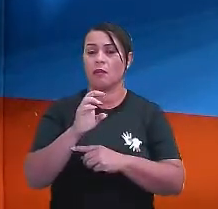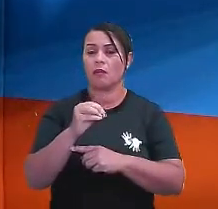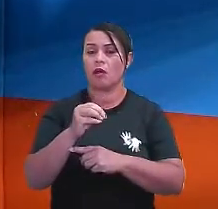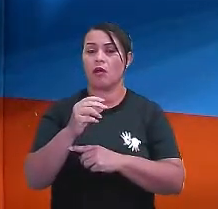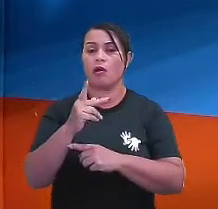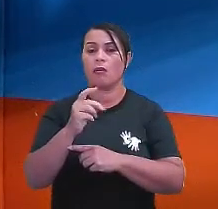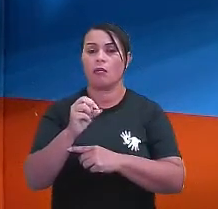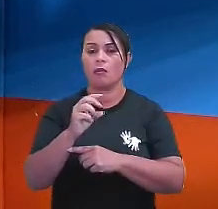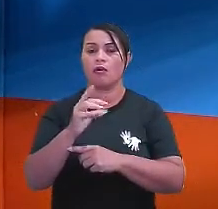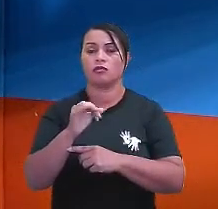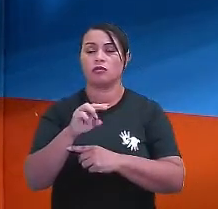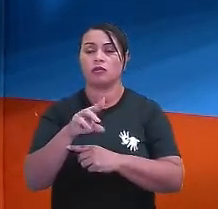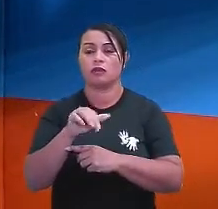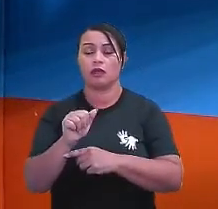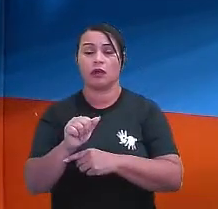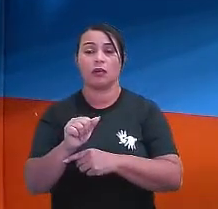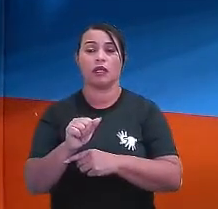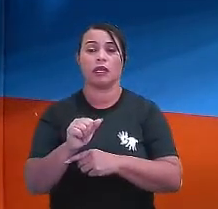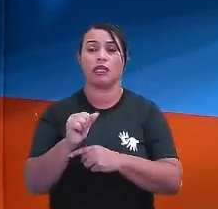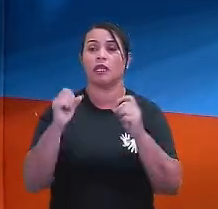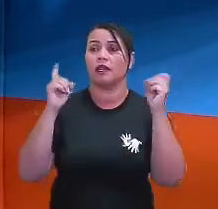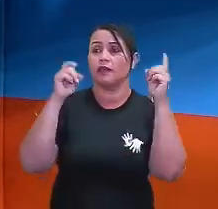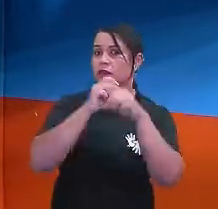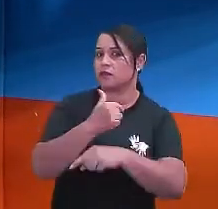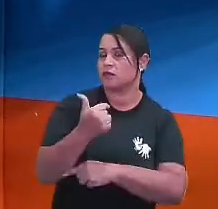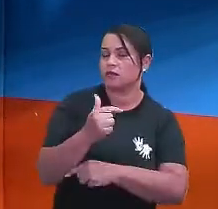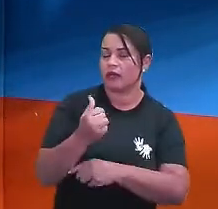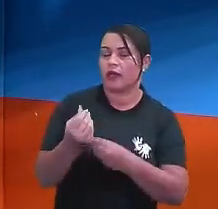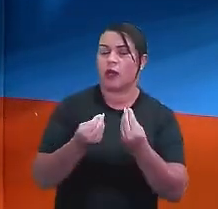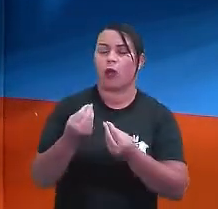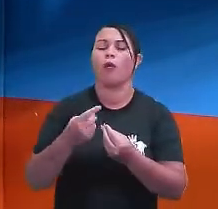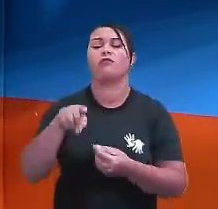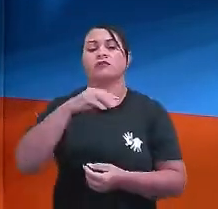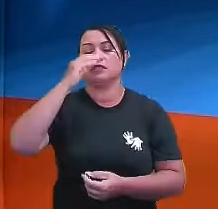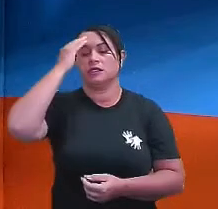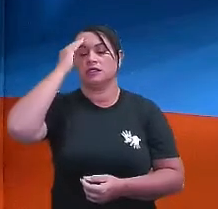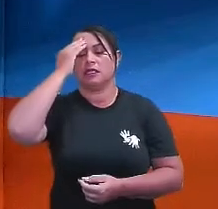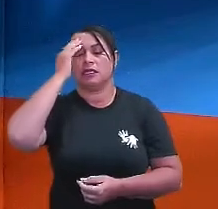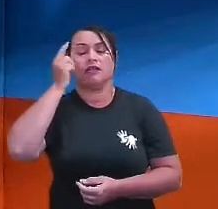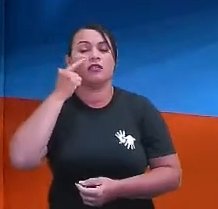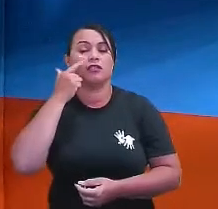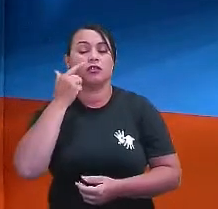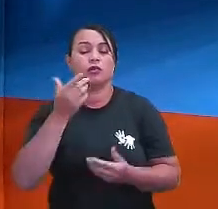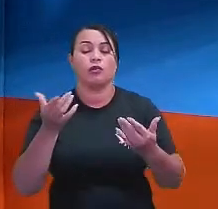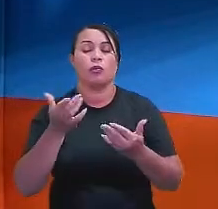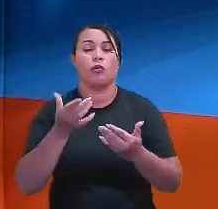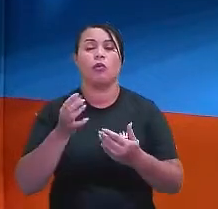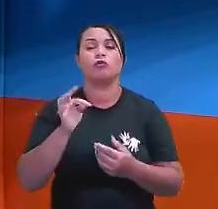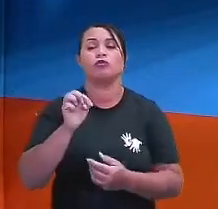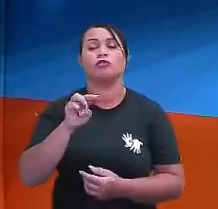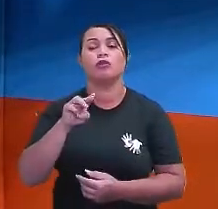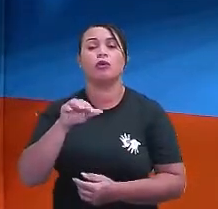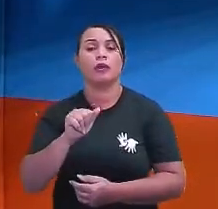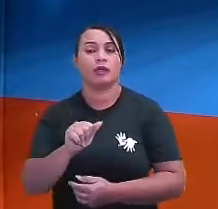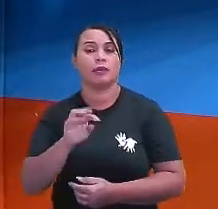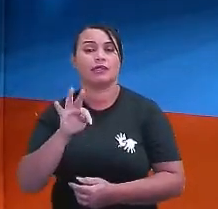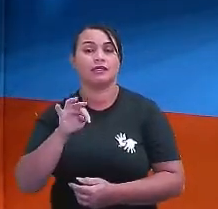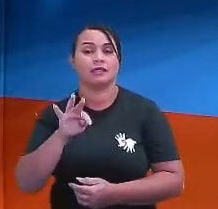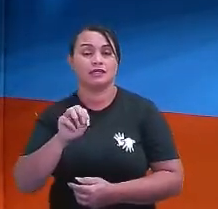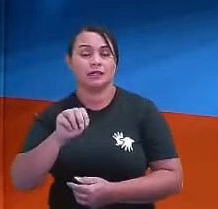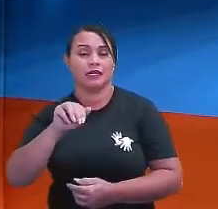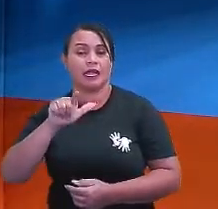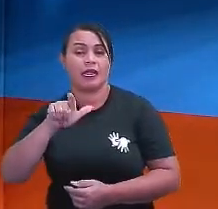o Teorema de Tales de Mileto. Beleza? Deu para entender? Então, o Teorema proposto por Tales de Mileto leva em